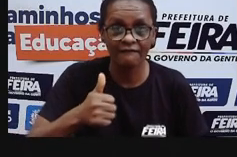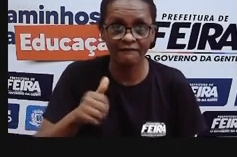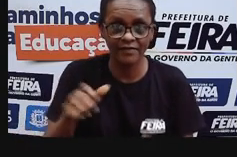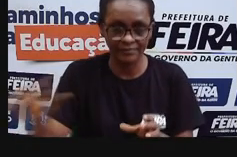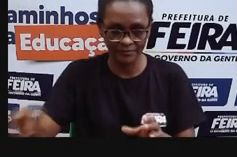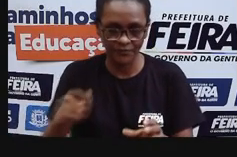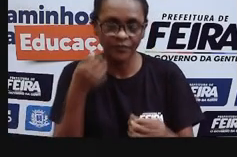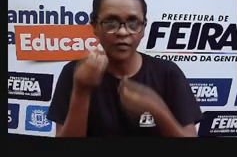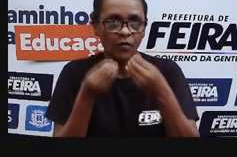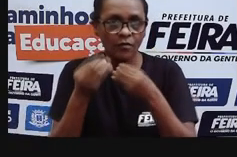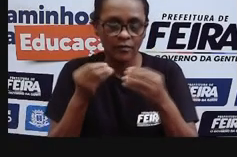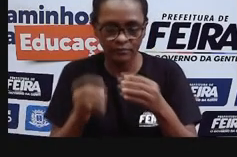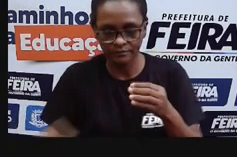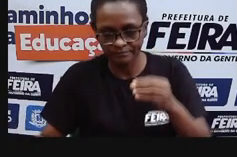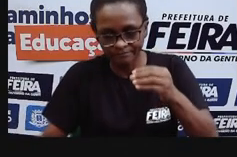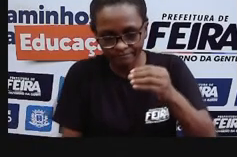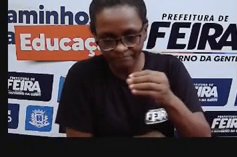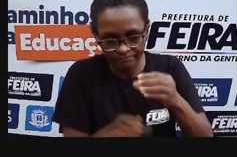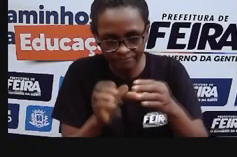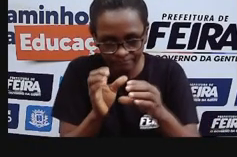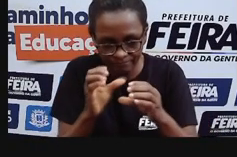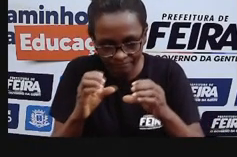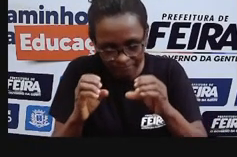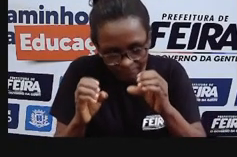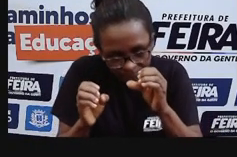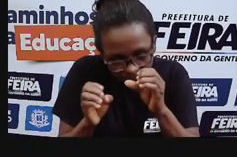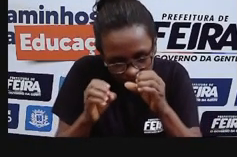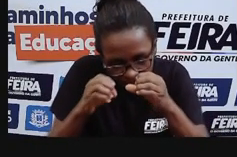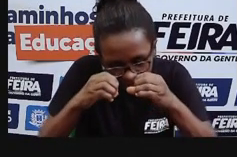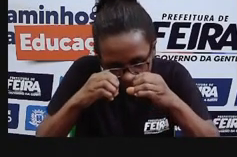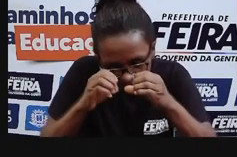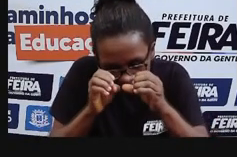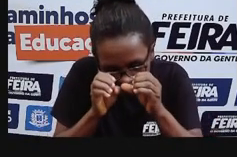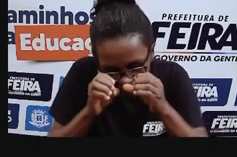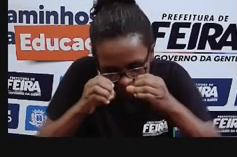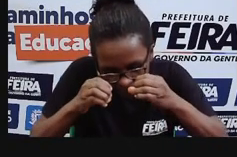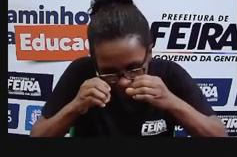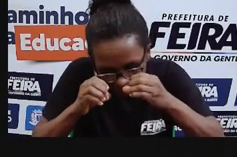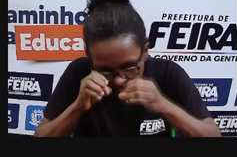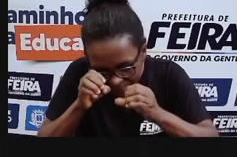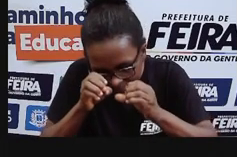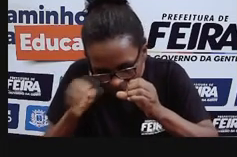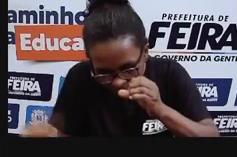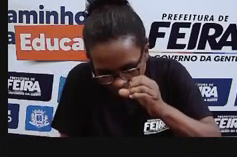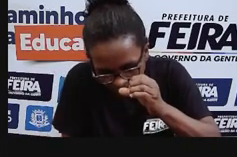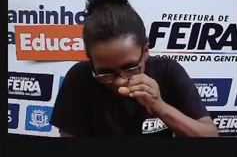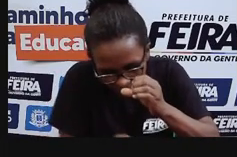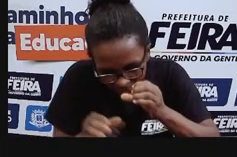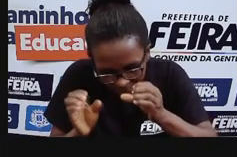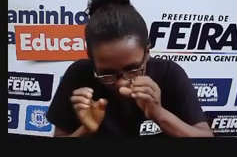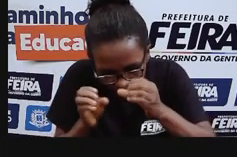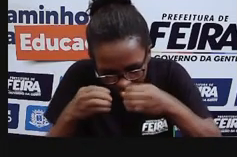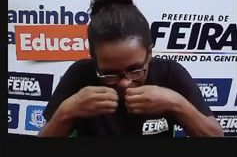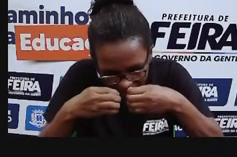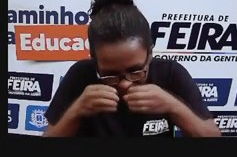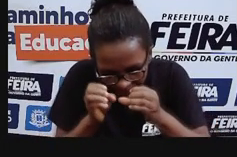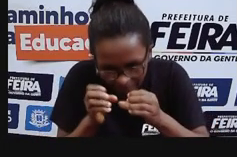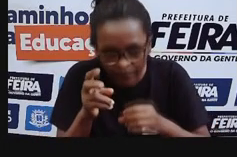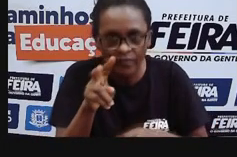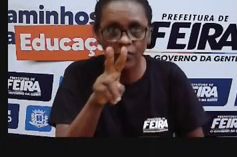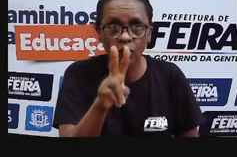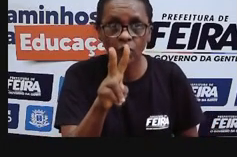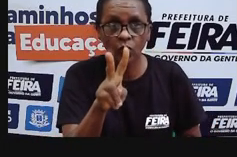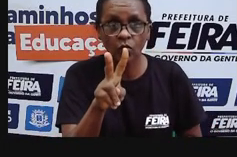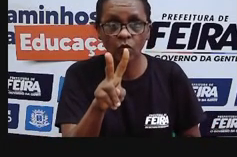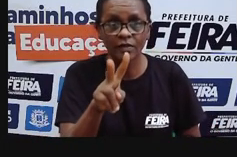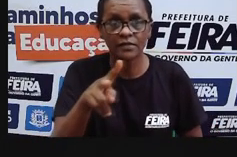Acredita-se, né? Que provavelmente foram esses irmãos Janssen que invitaram o microscópio. Porque são os